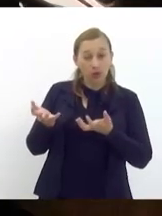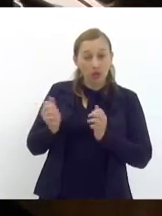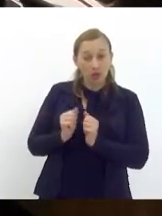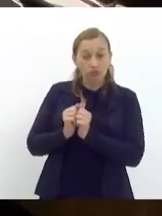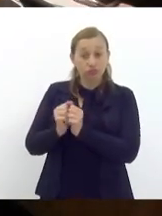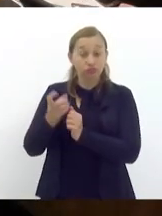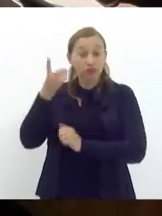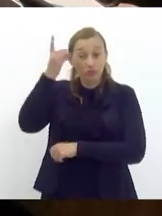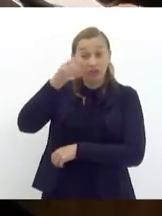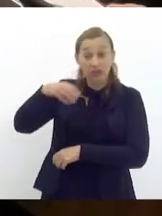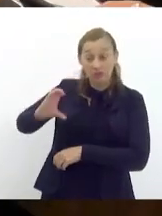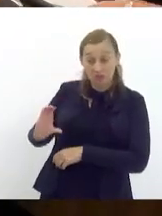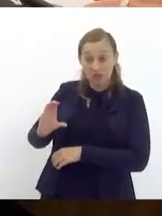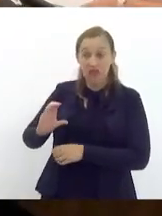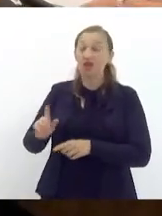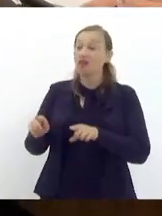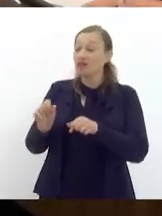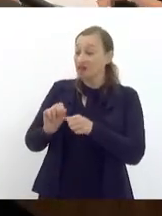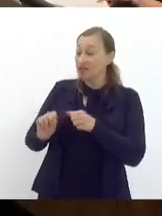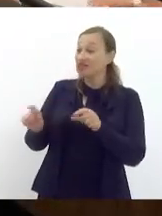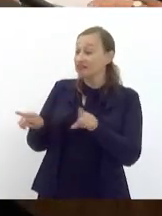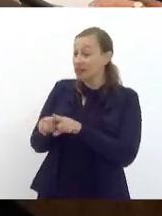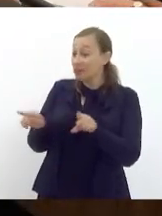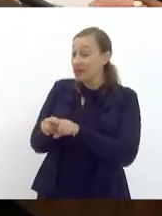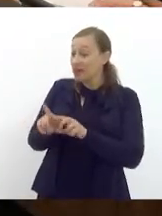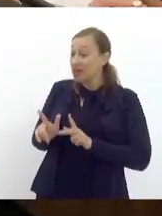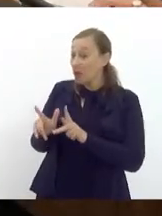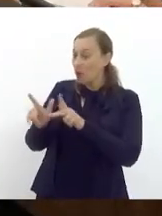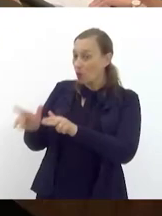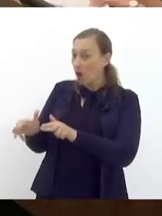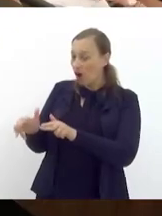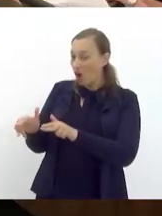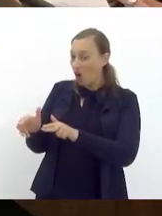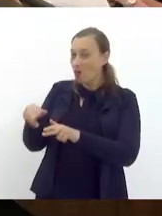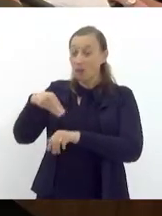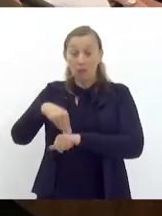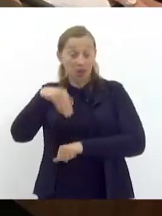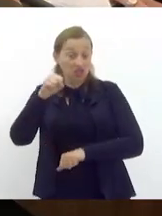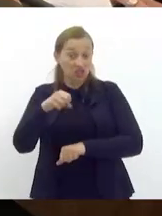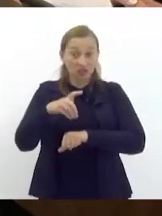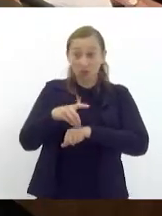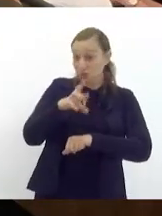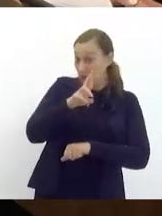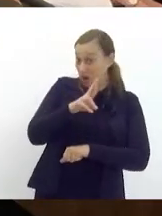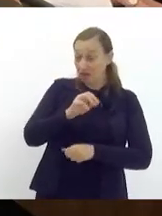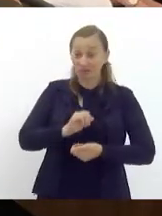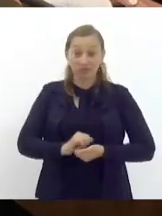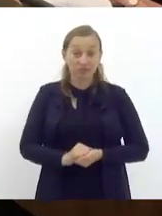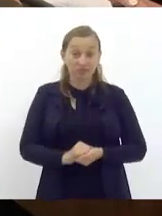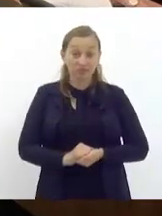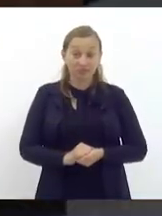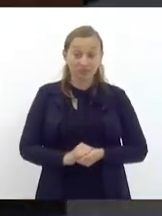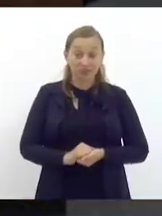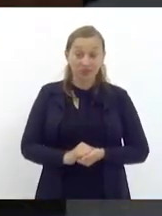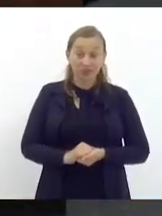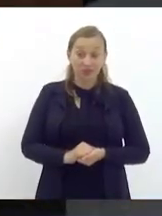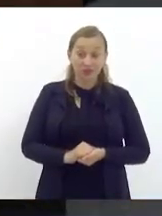fazer também uma tese de mestrado ou doutorado para